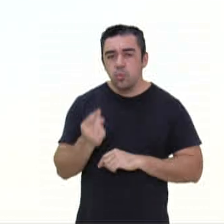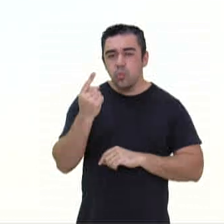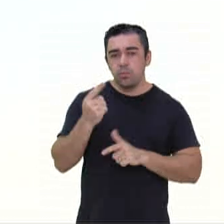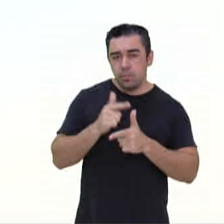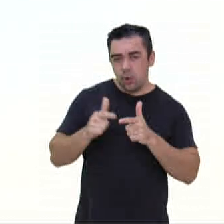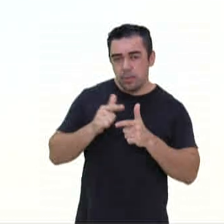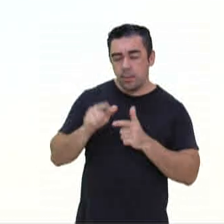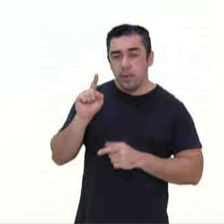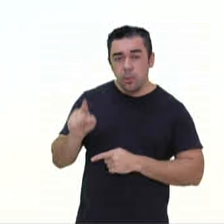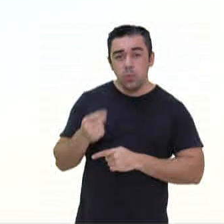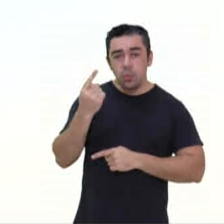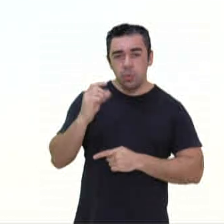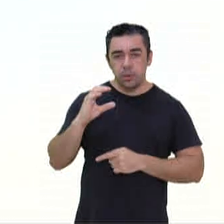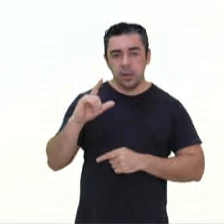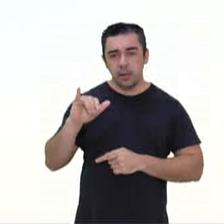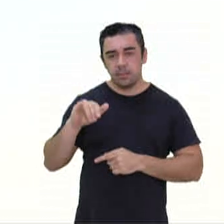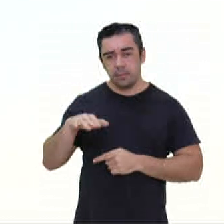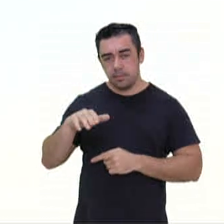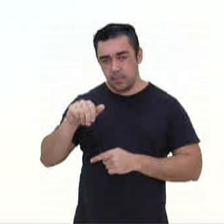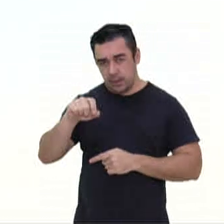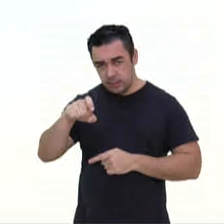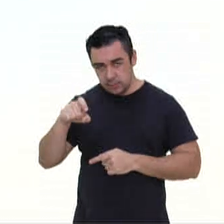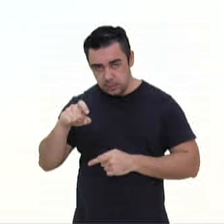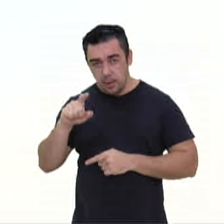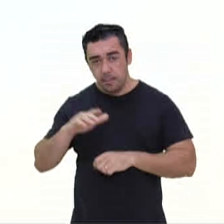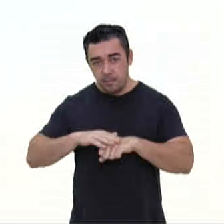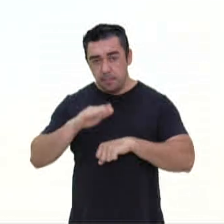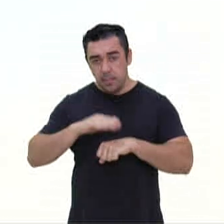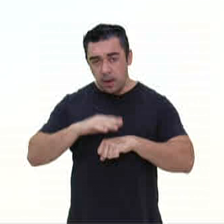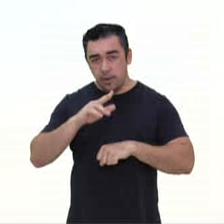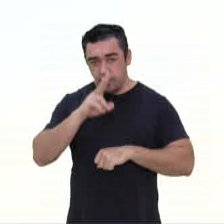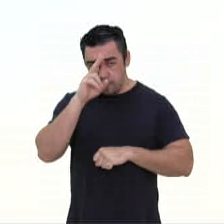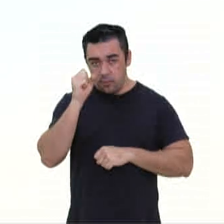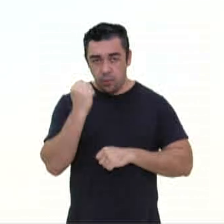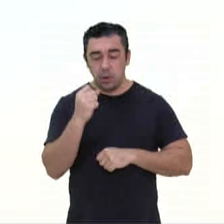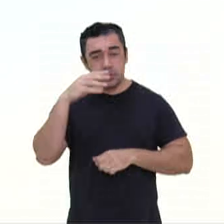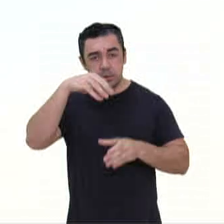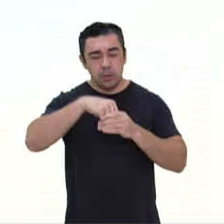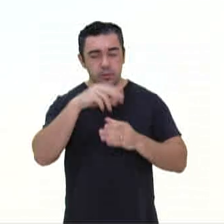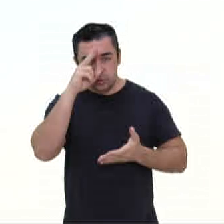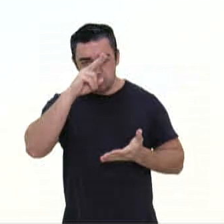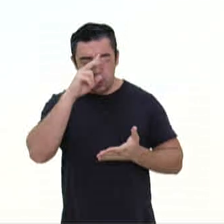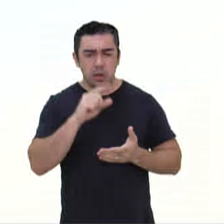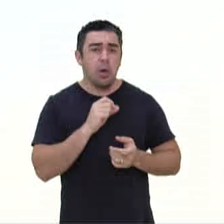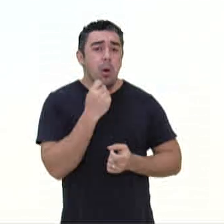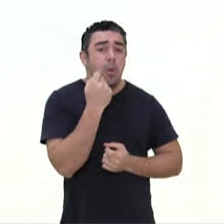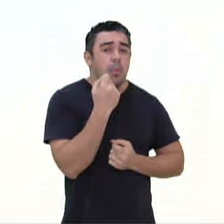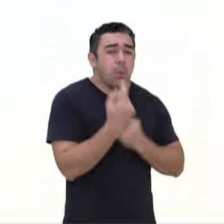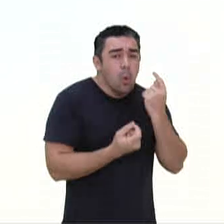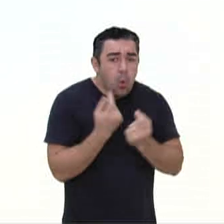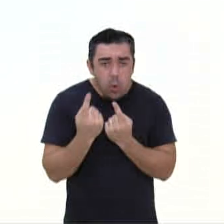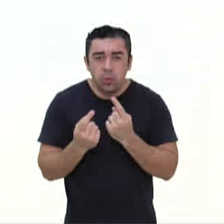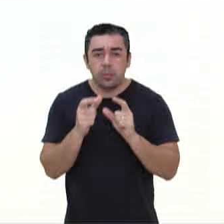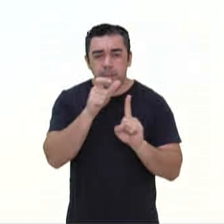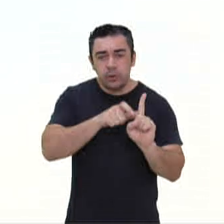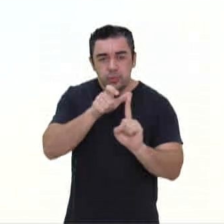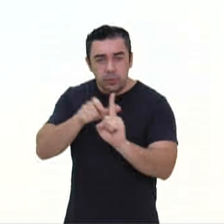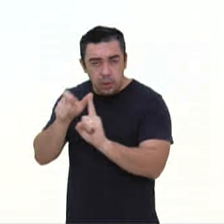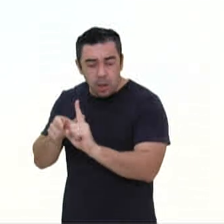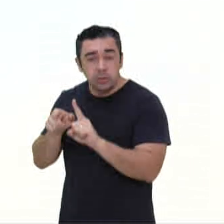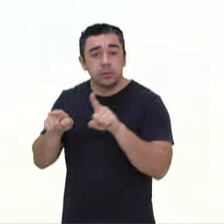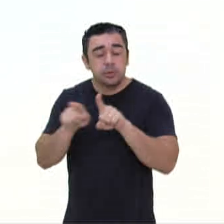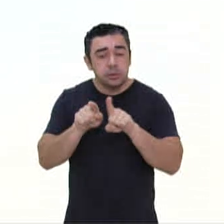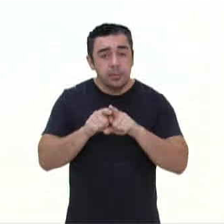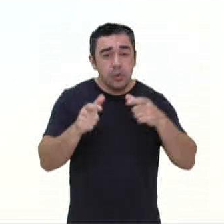o qual gera um clímax, parte de maior intensidade na história, possui poucos personagens e o espaço